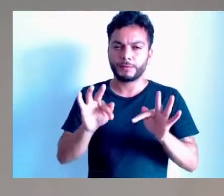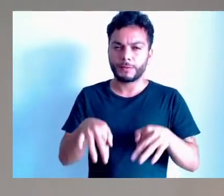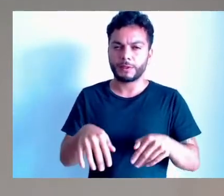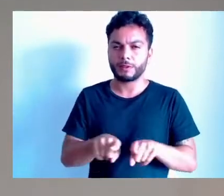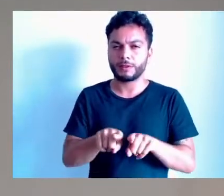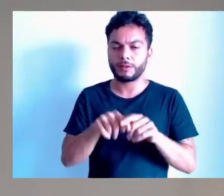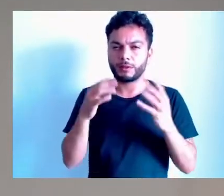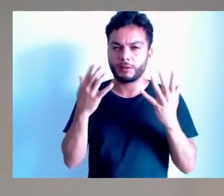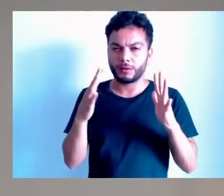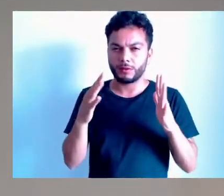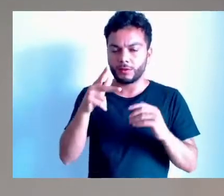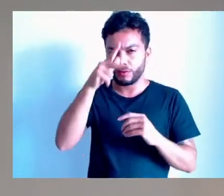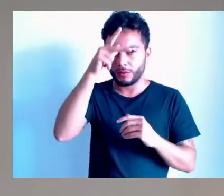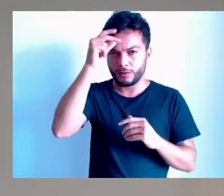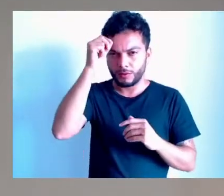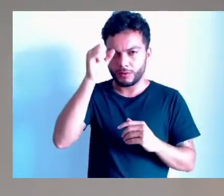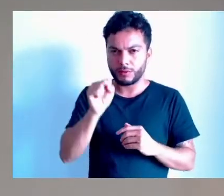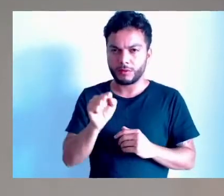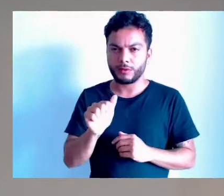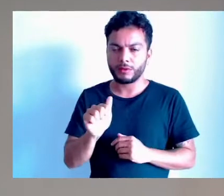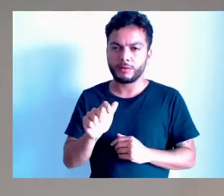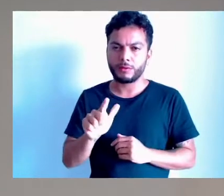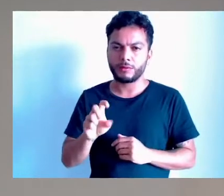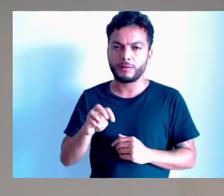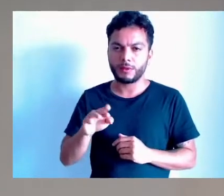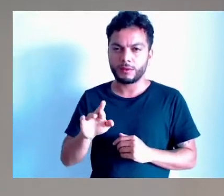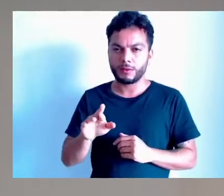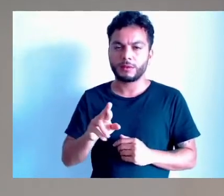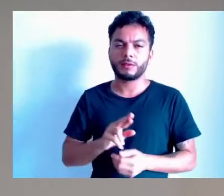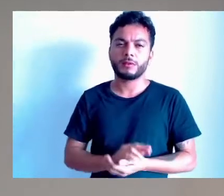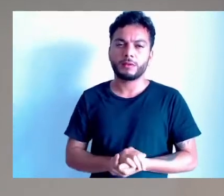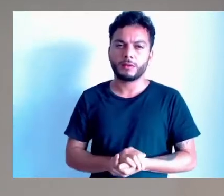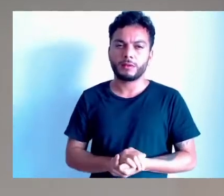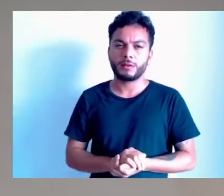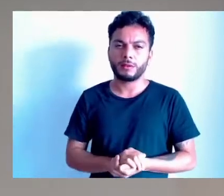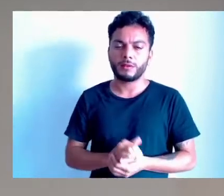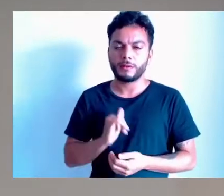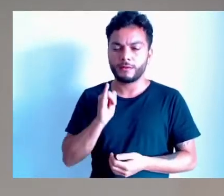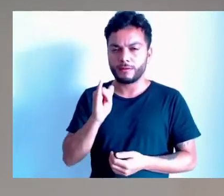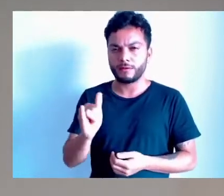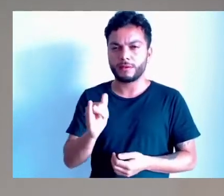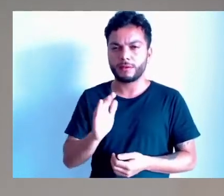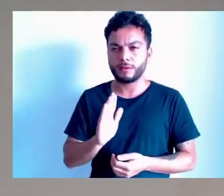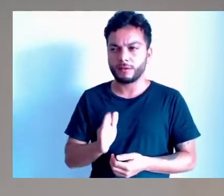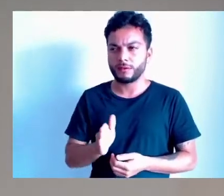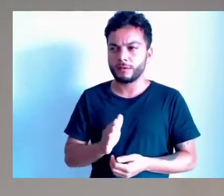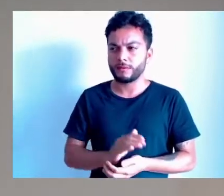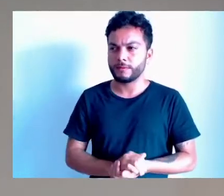prefeito Salmi, ao Viuimar, ao Bar Assunção, até já falei para ele, para fazer uma...